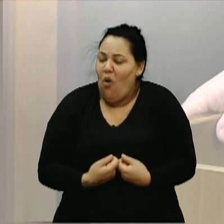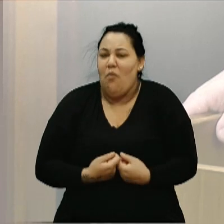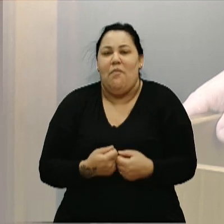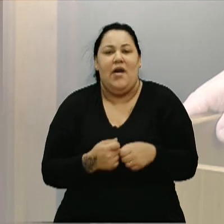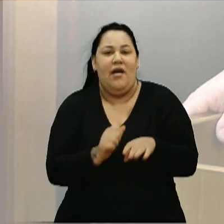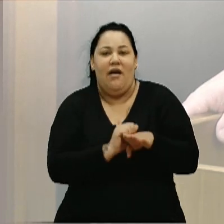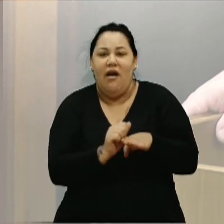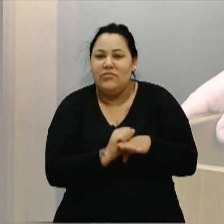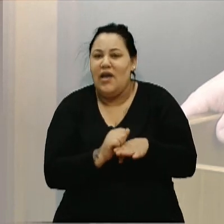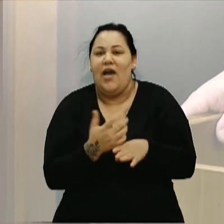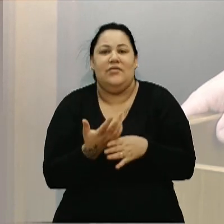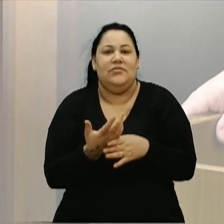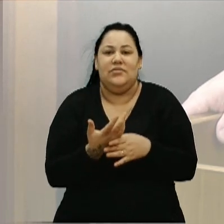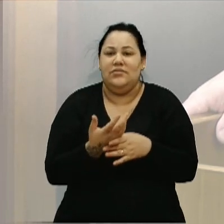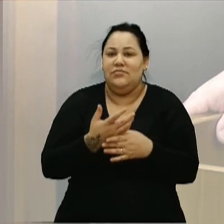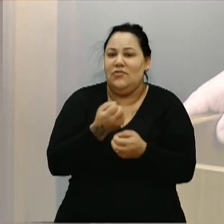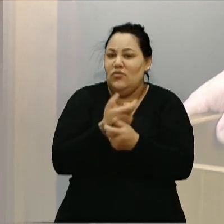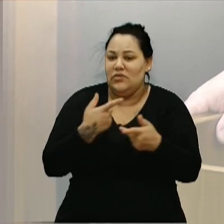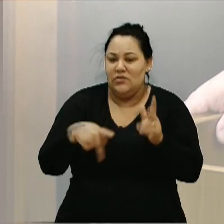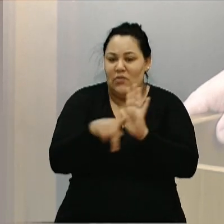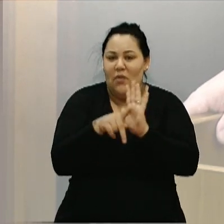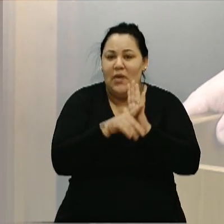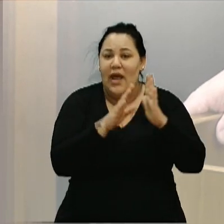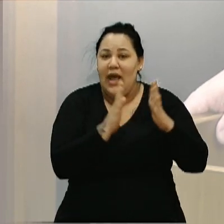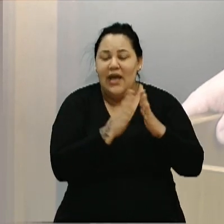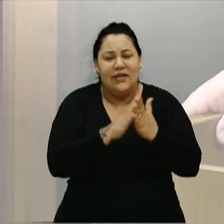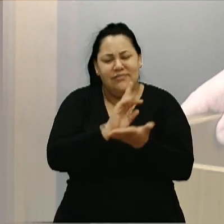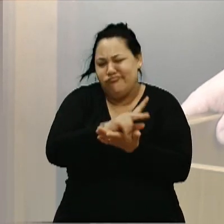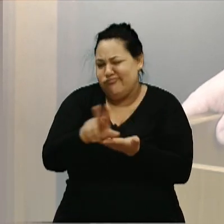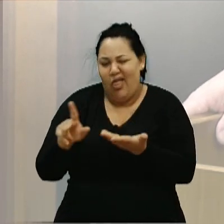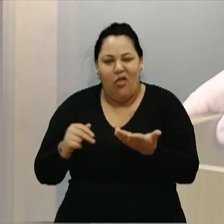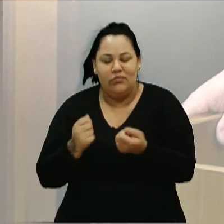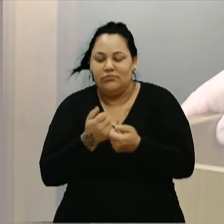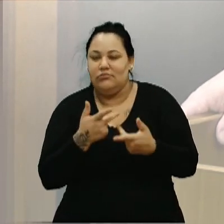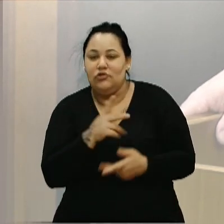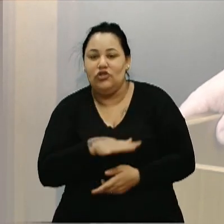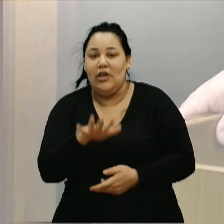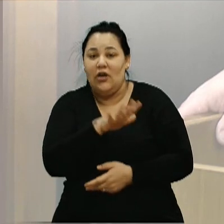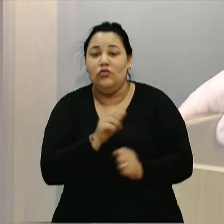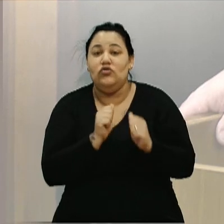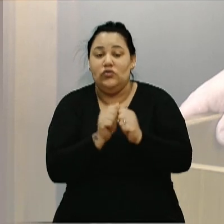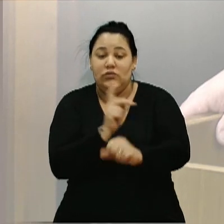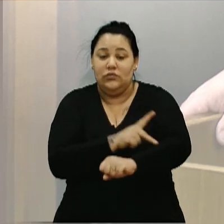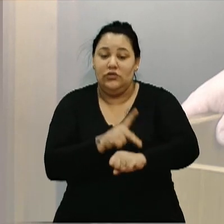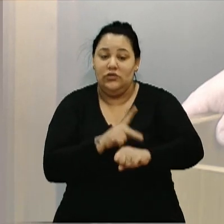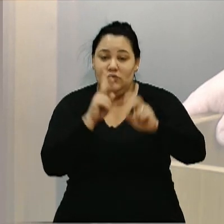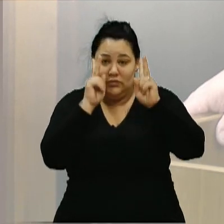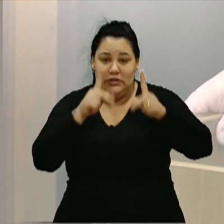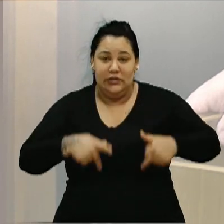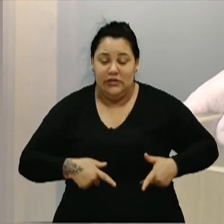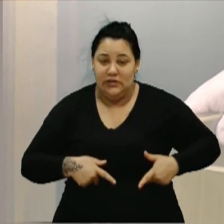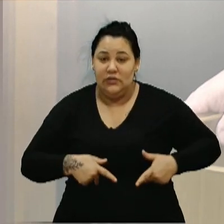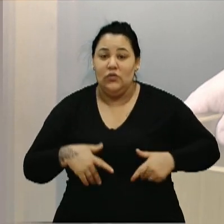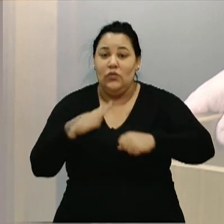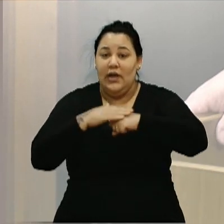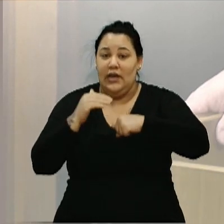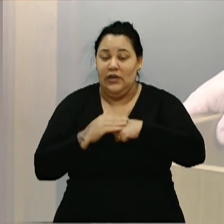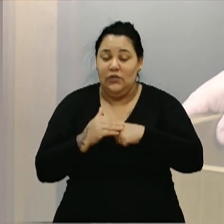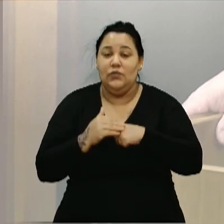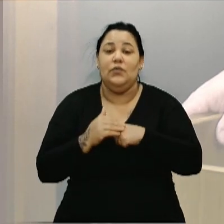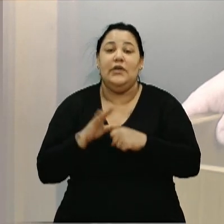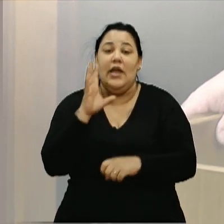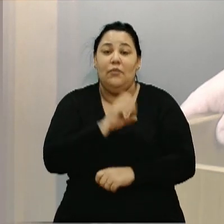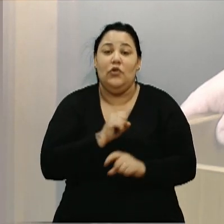eletrodomésticos, móveis, brinquedos e artigos em geral. Através da pedagogia humanista voltada para o carinho, afeto e amor,